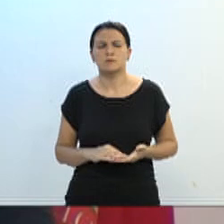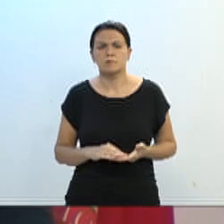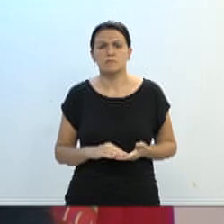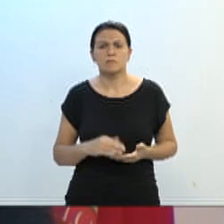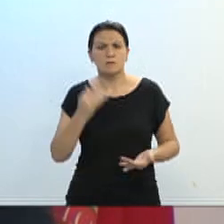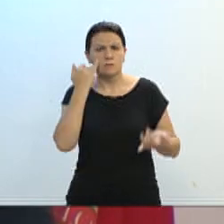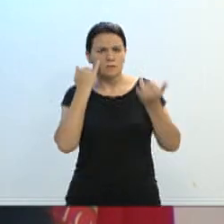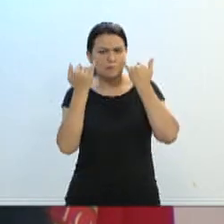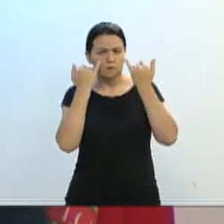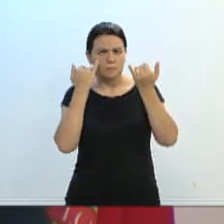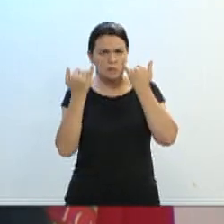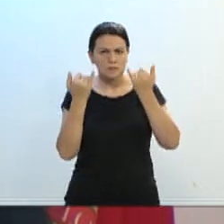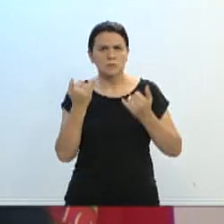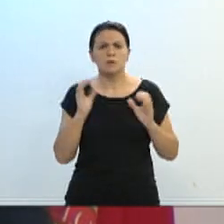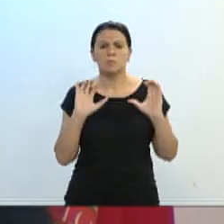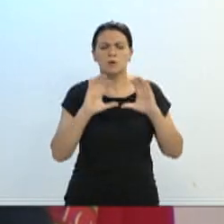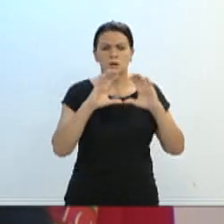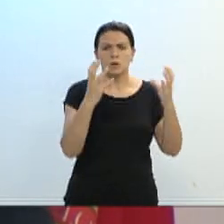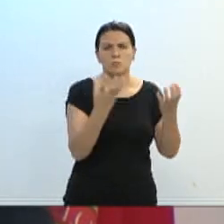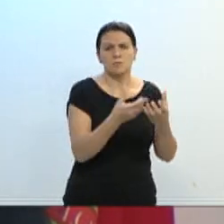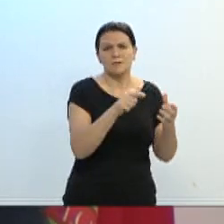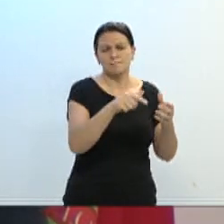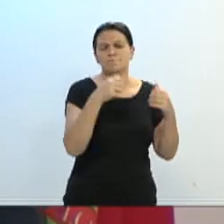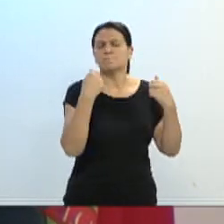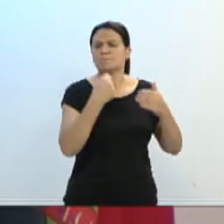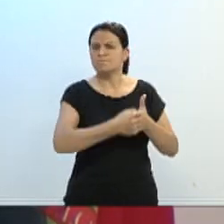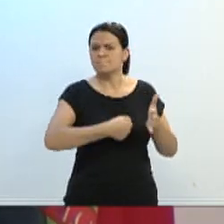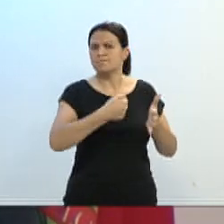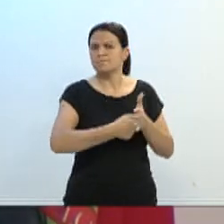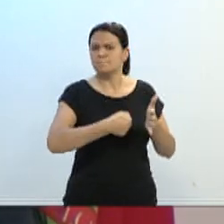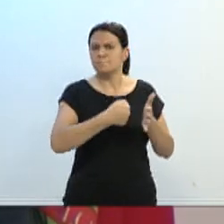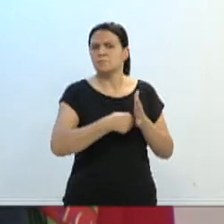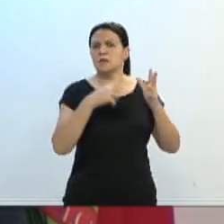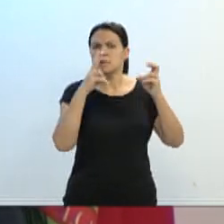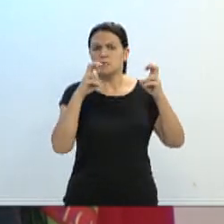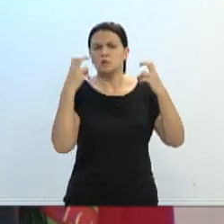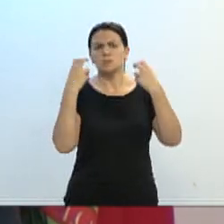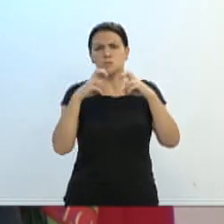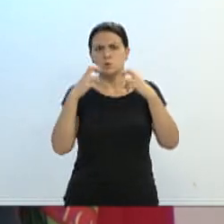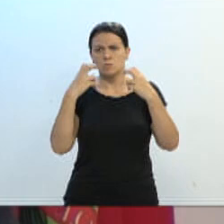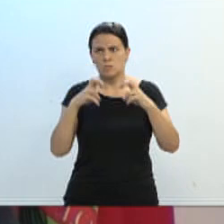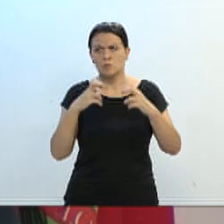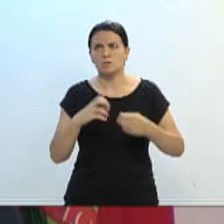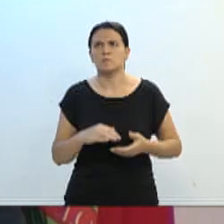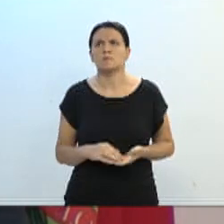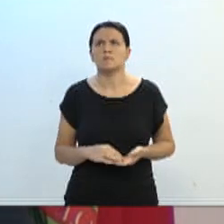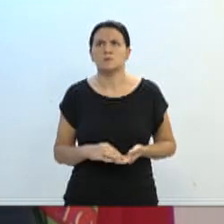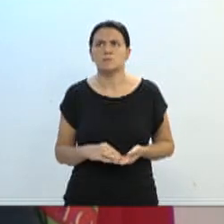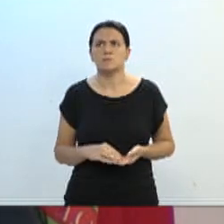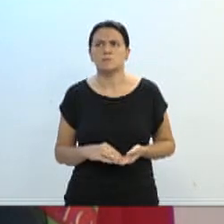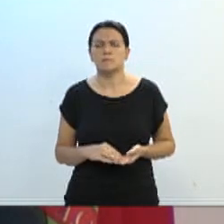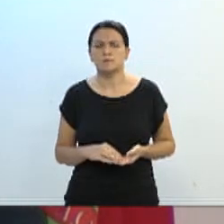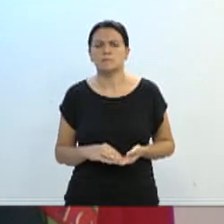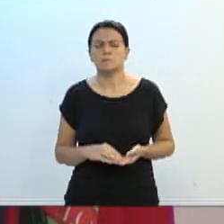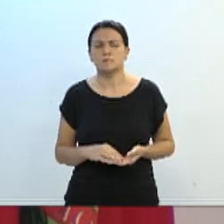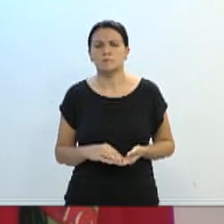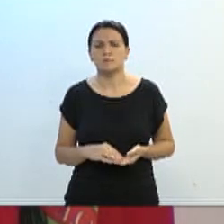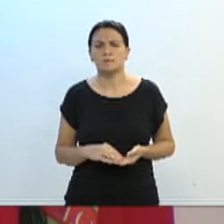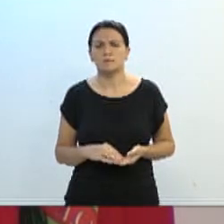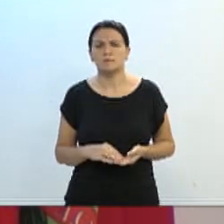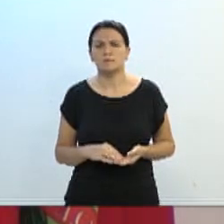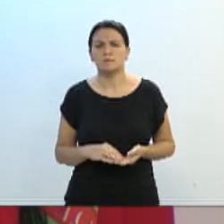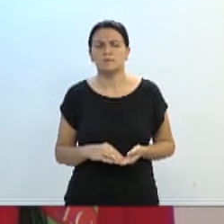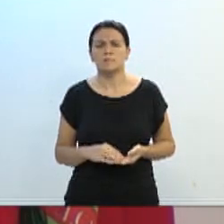informações para a nossa comunidade, que tanto nos cobra com relação ao transporte coletivo da nossa cidade.